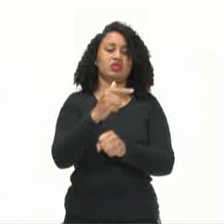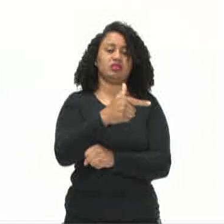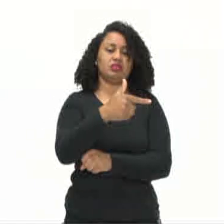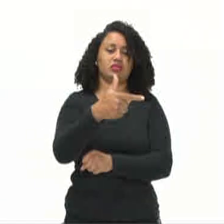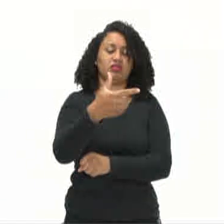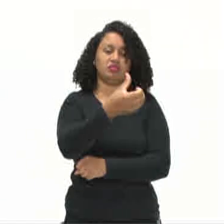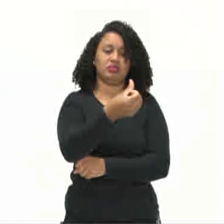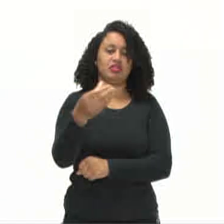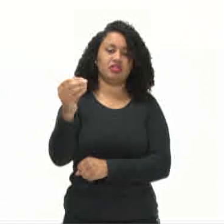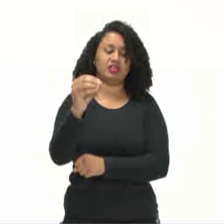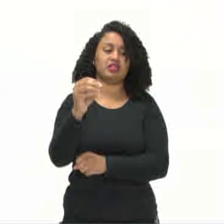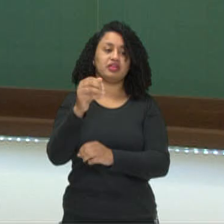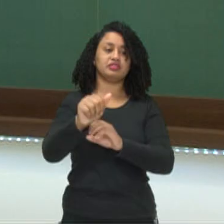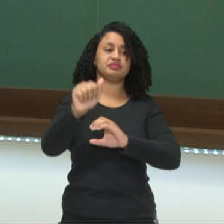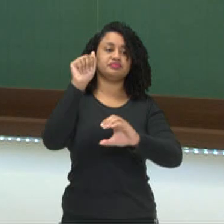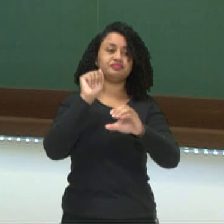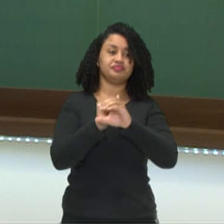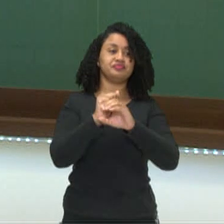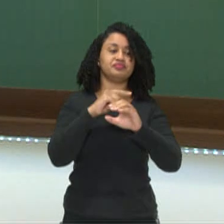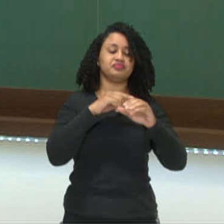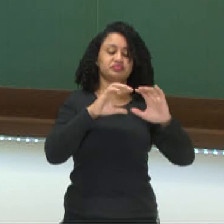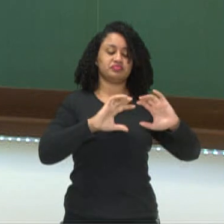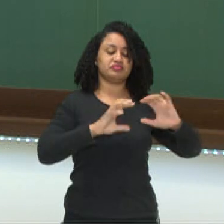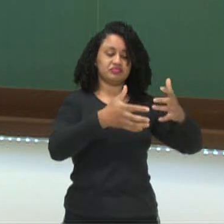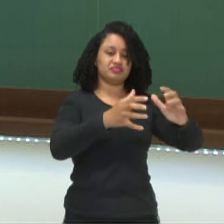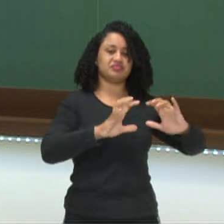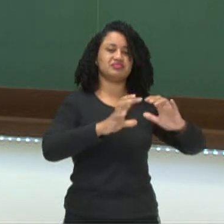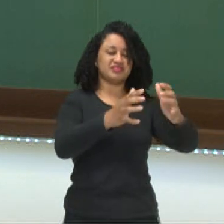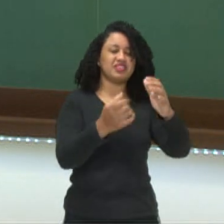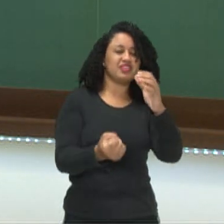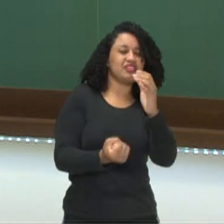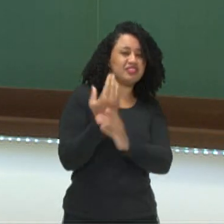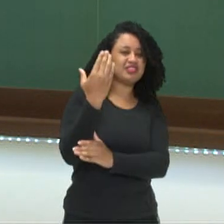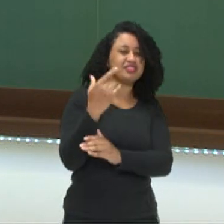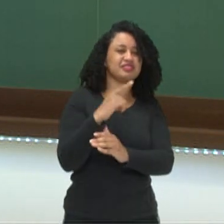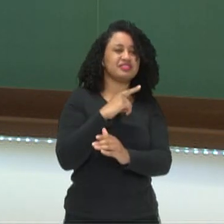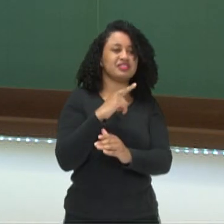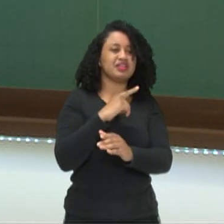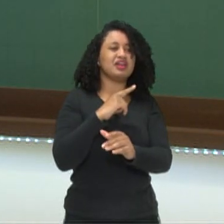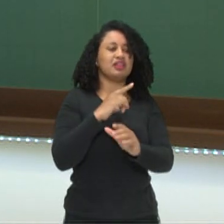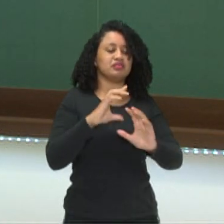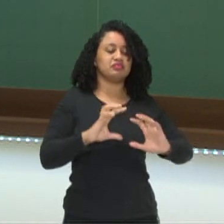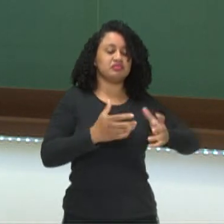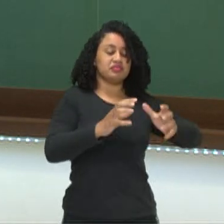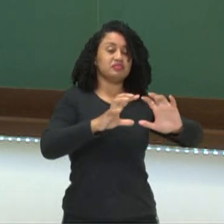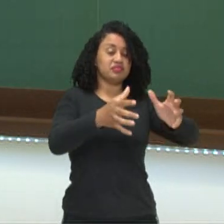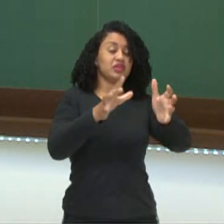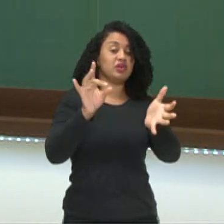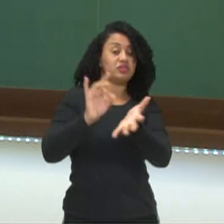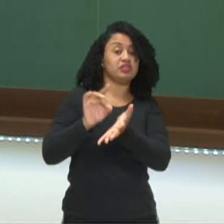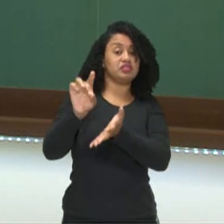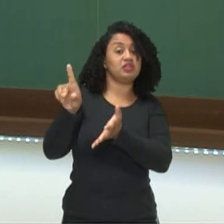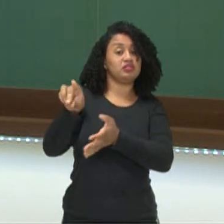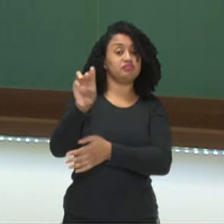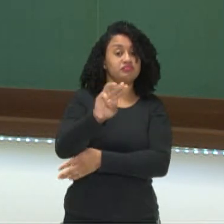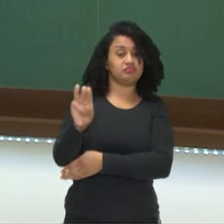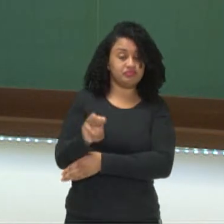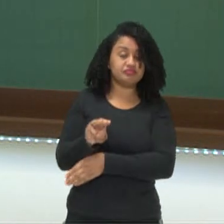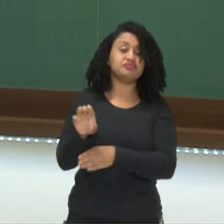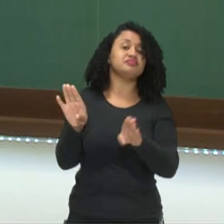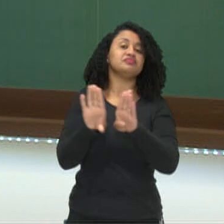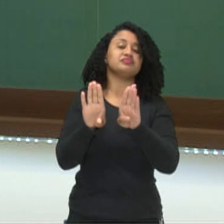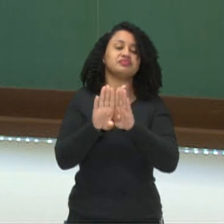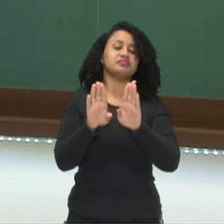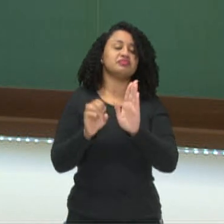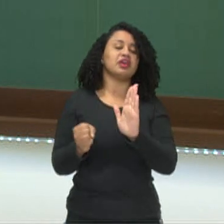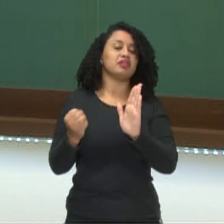Fantástico! Detalhes, carro, a carroça, chamado carro, a roda, origem mesopotâmica, também é